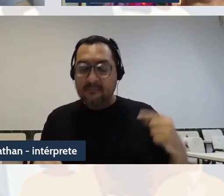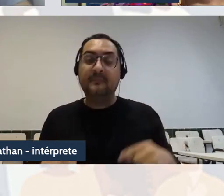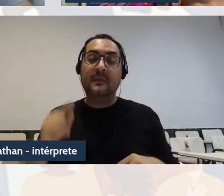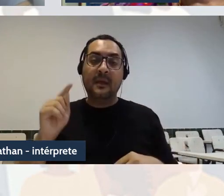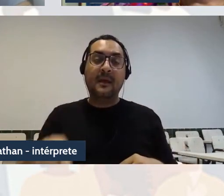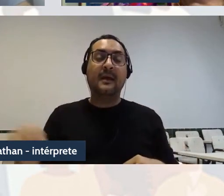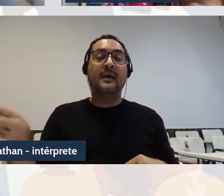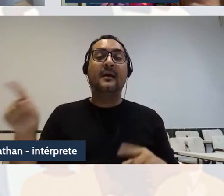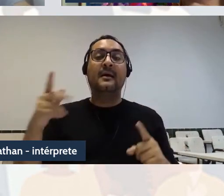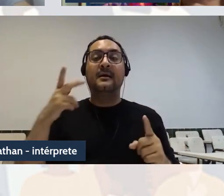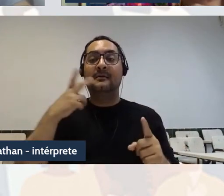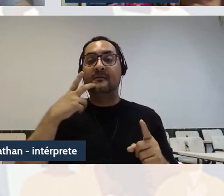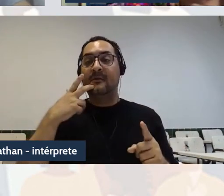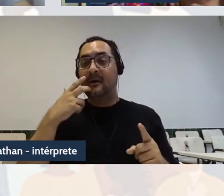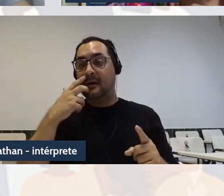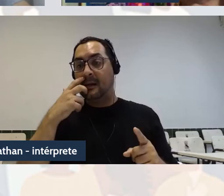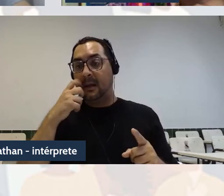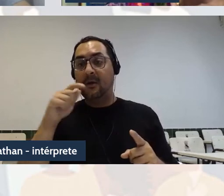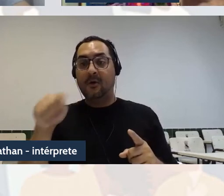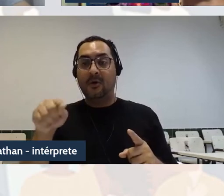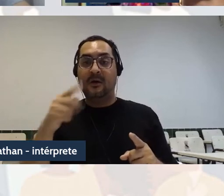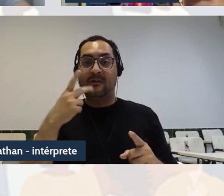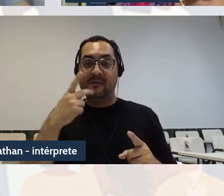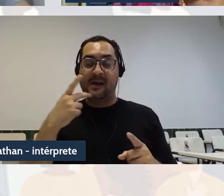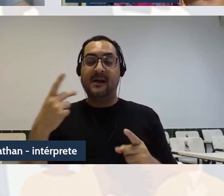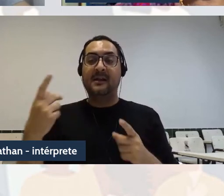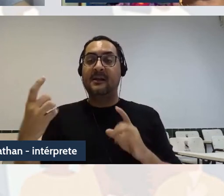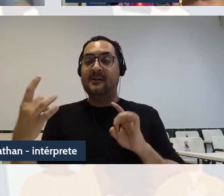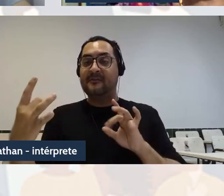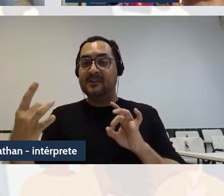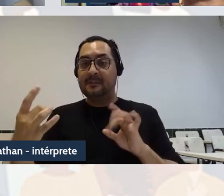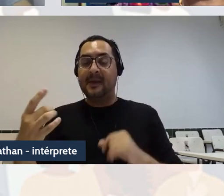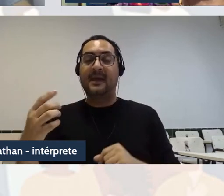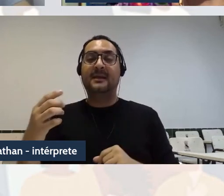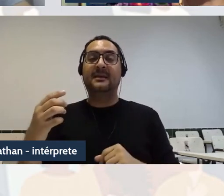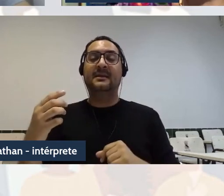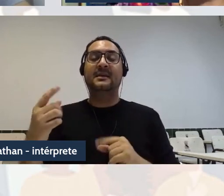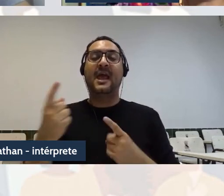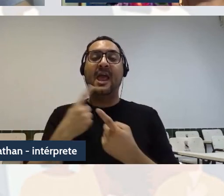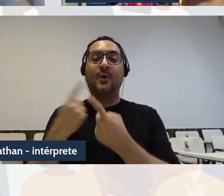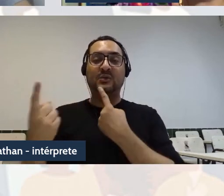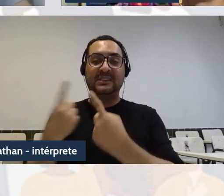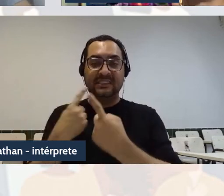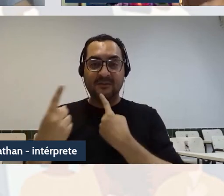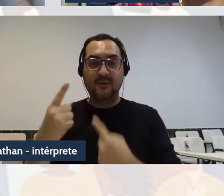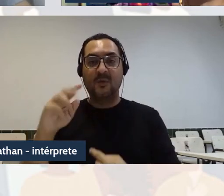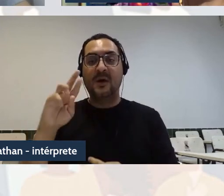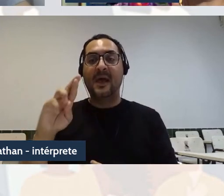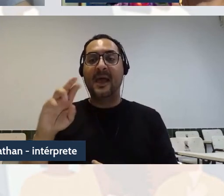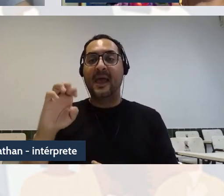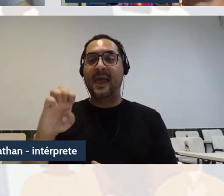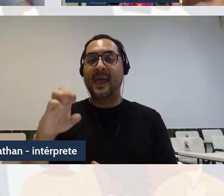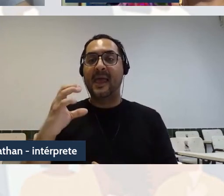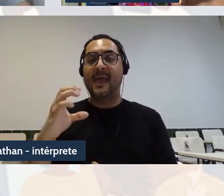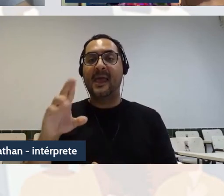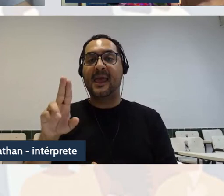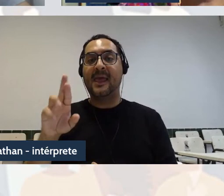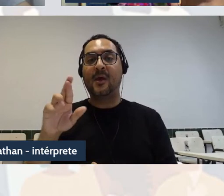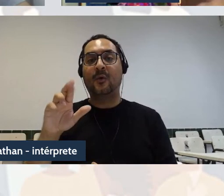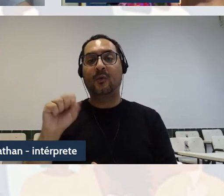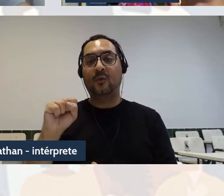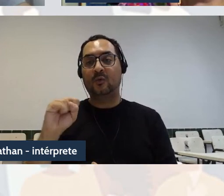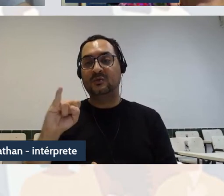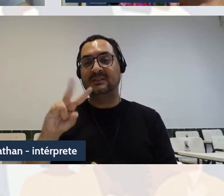vinha discutindo antes, né, com as perguntas que ele vinha fazendo antes, mas ele te pergunta ali se você pode falar um pouco mais, né, sobre